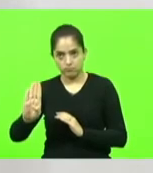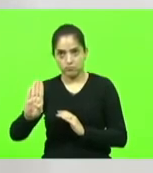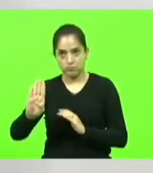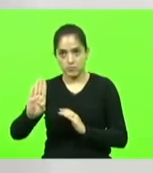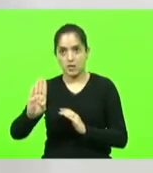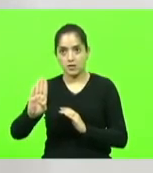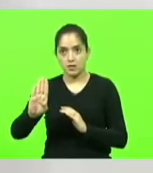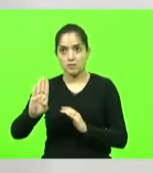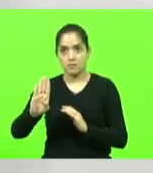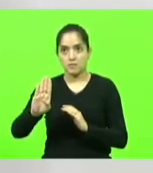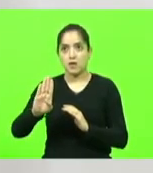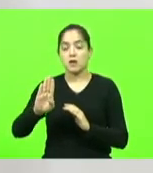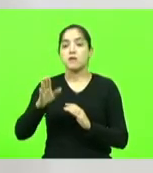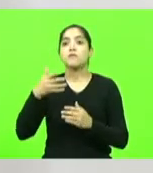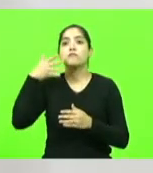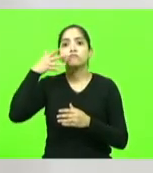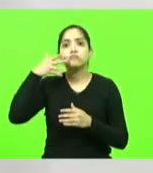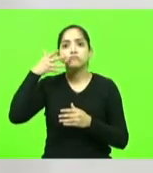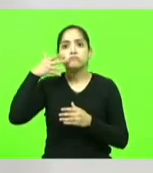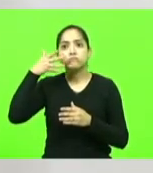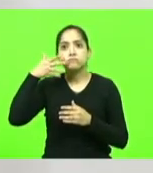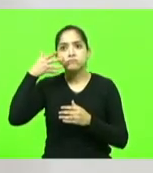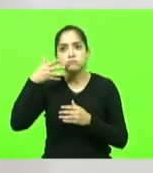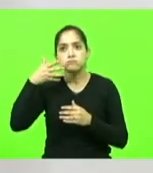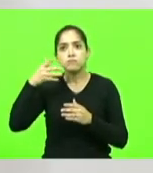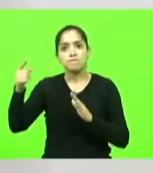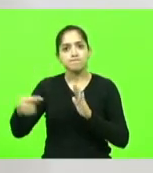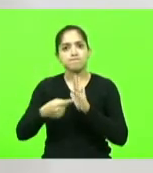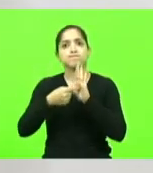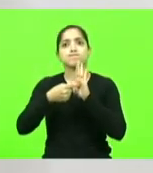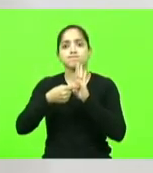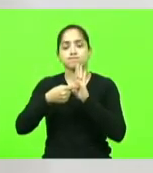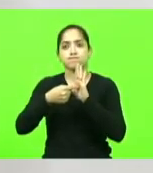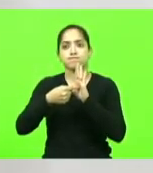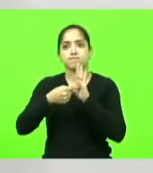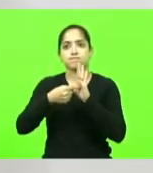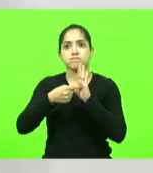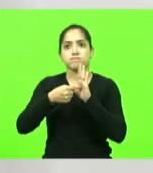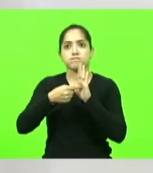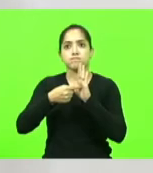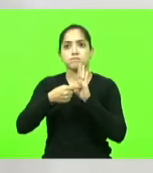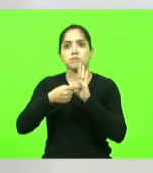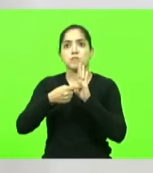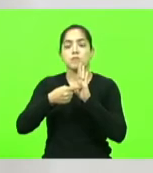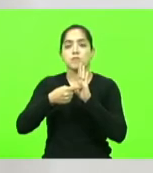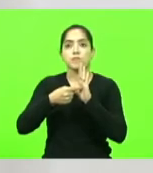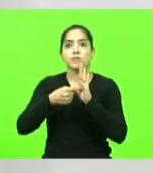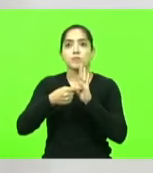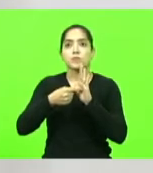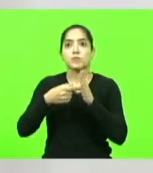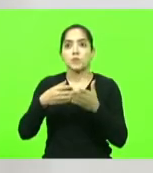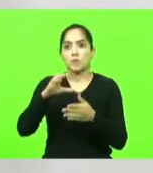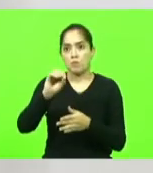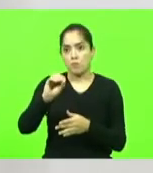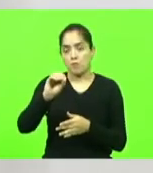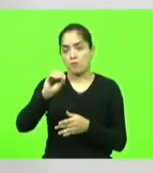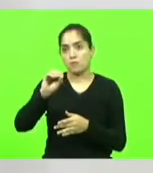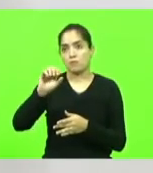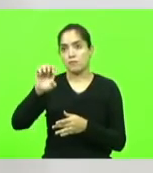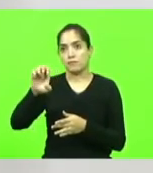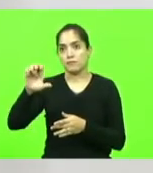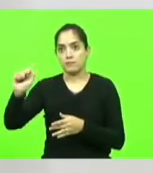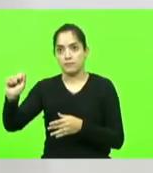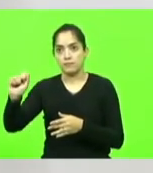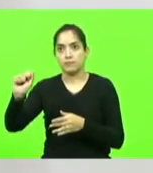uma declaração e uma denúncia a OEA organização dos estados americanos e